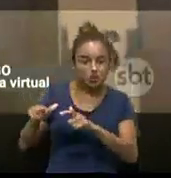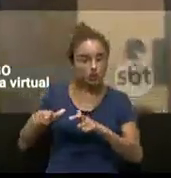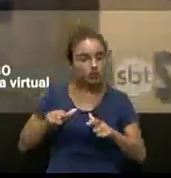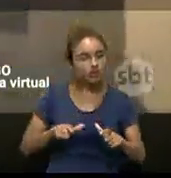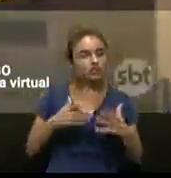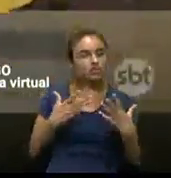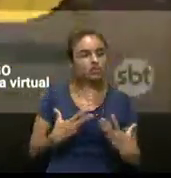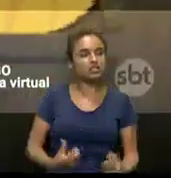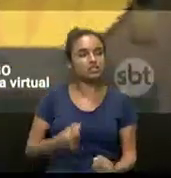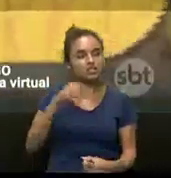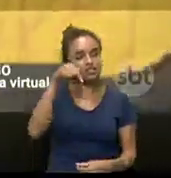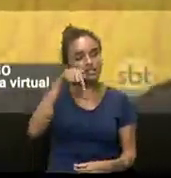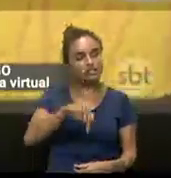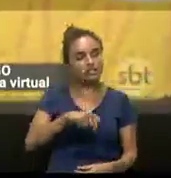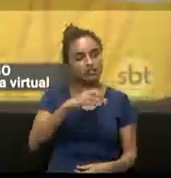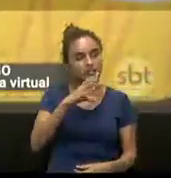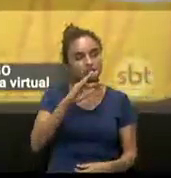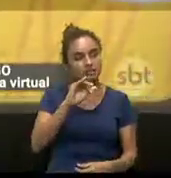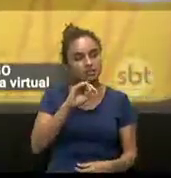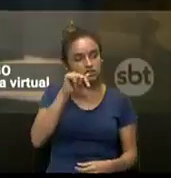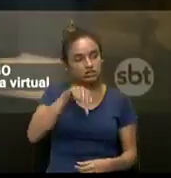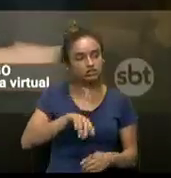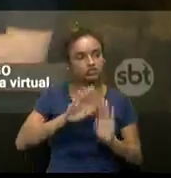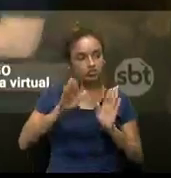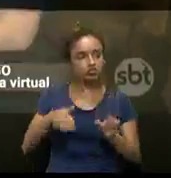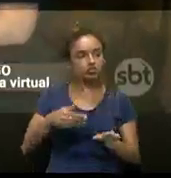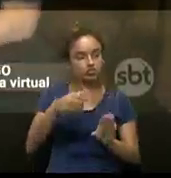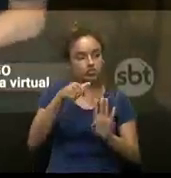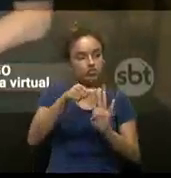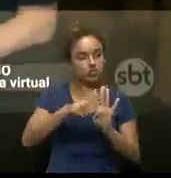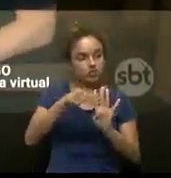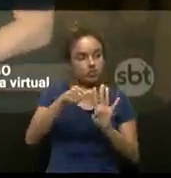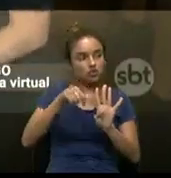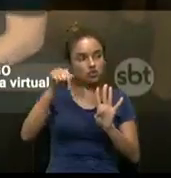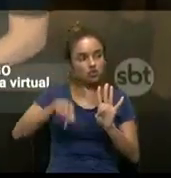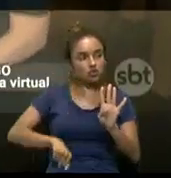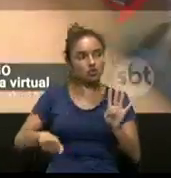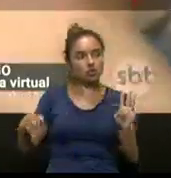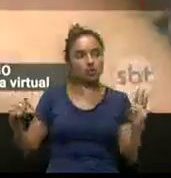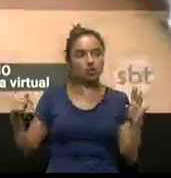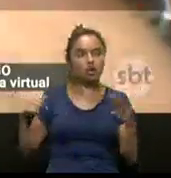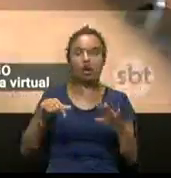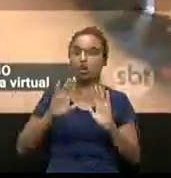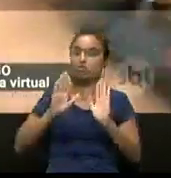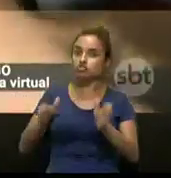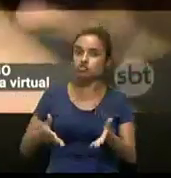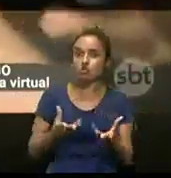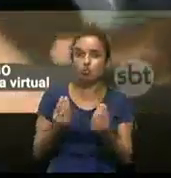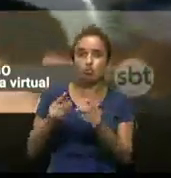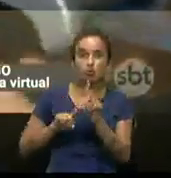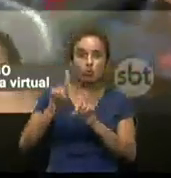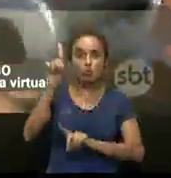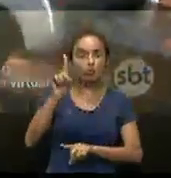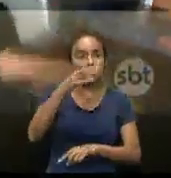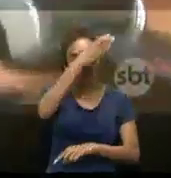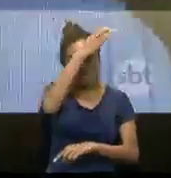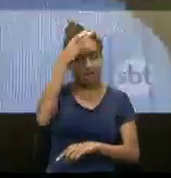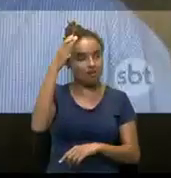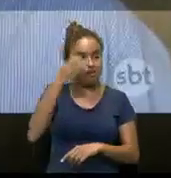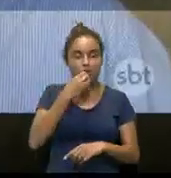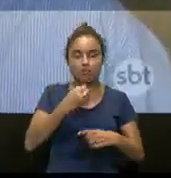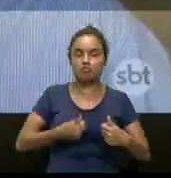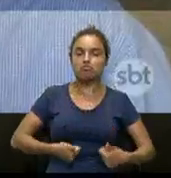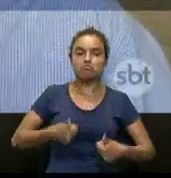restaurante aceita a criptomoeda há quatro meses e viu o movimento de clientes subir. Para o dono, um bom negócio.